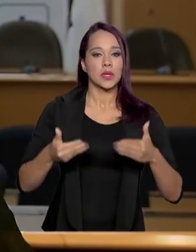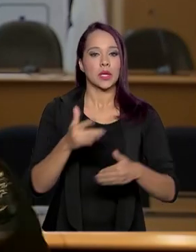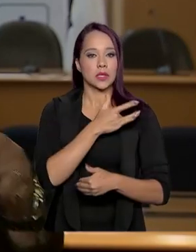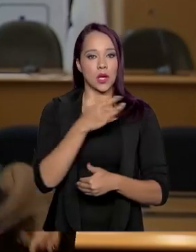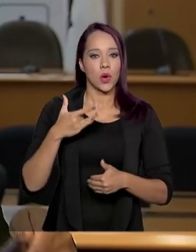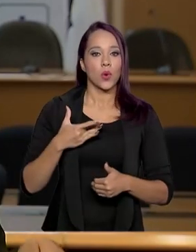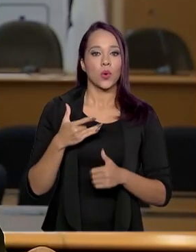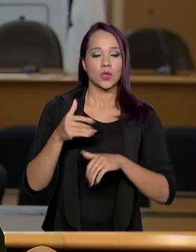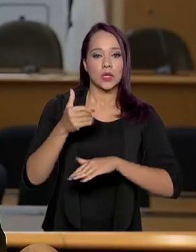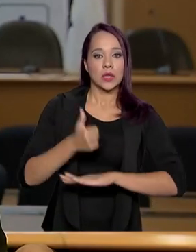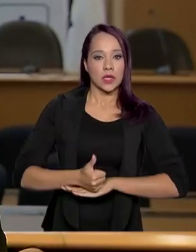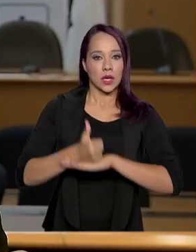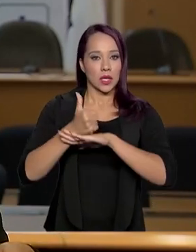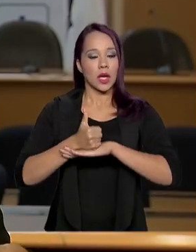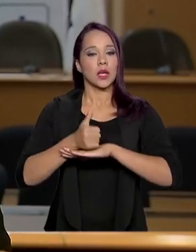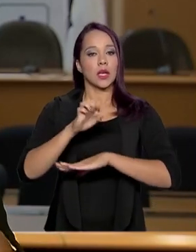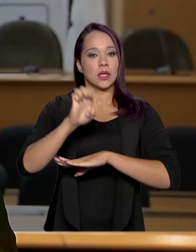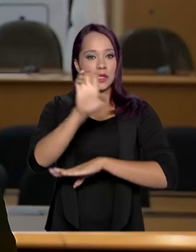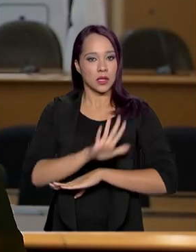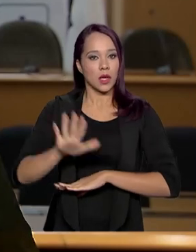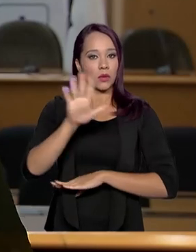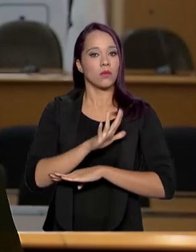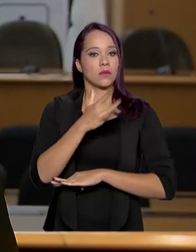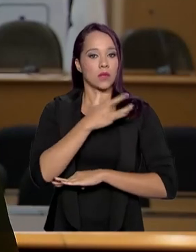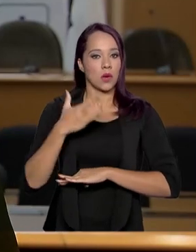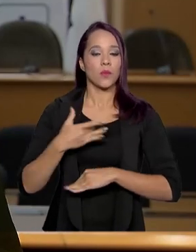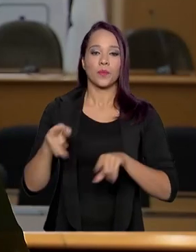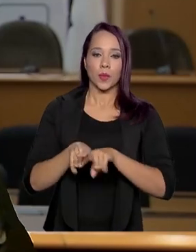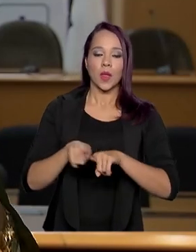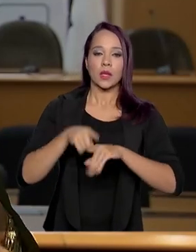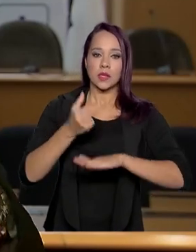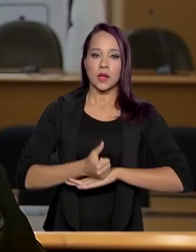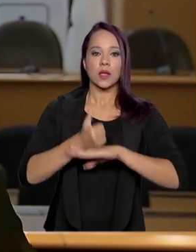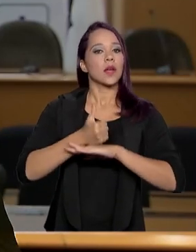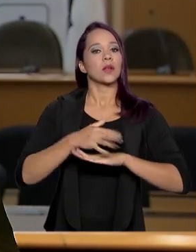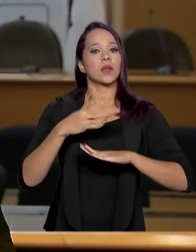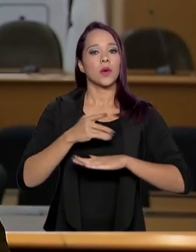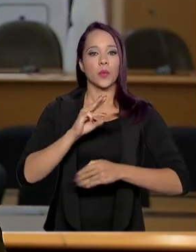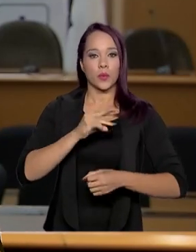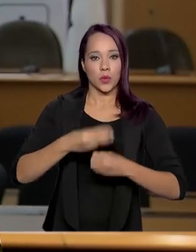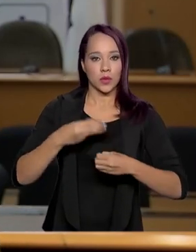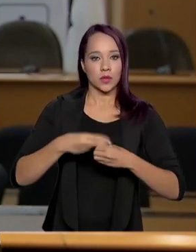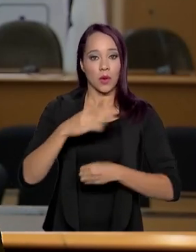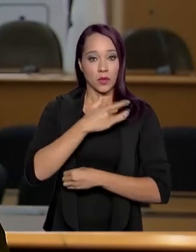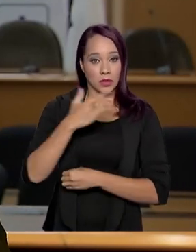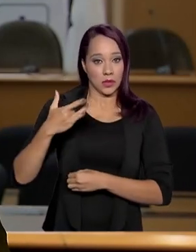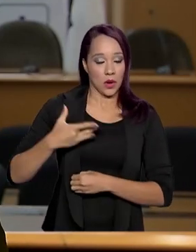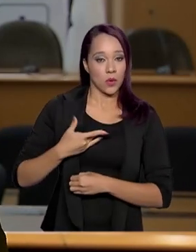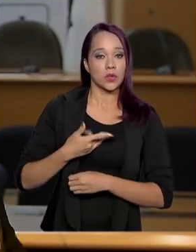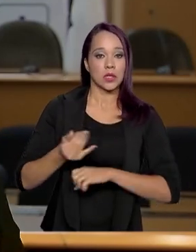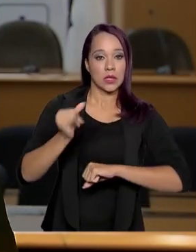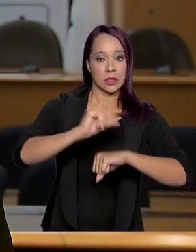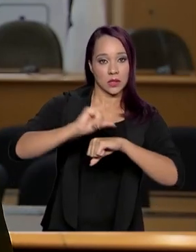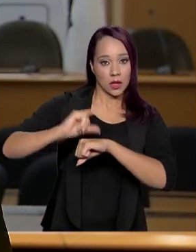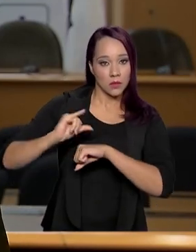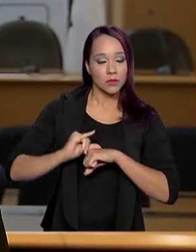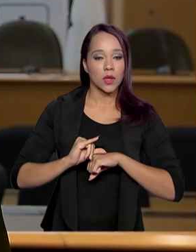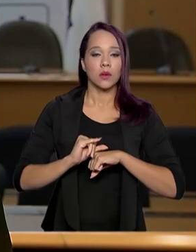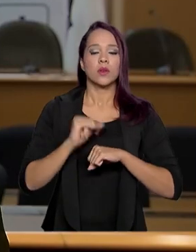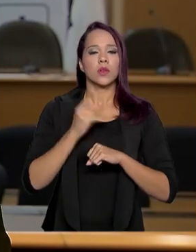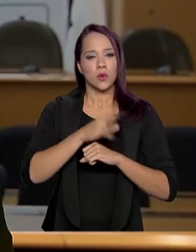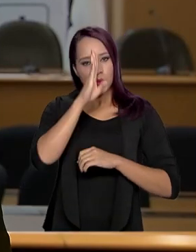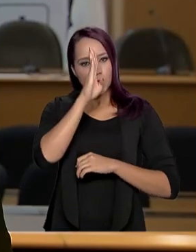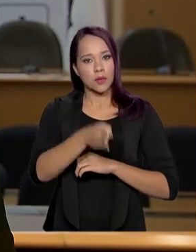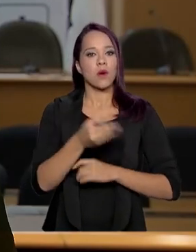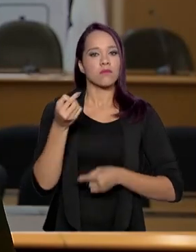da Saúde, secretarias estaduais de saúde e também as secretarias municipais de saúde das capitais. E o foco do